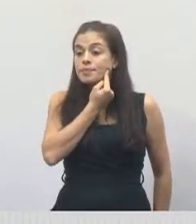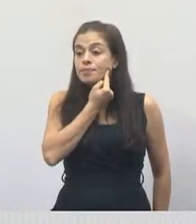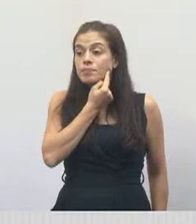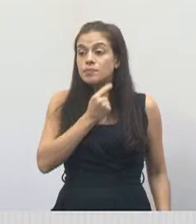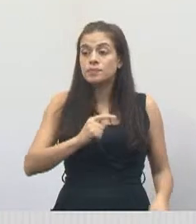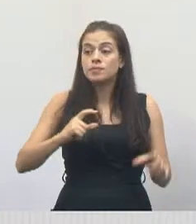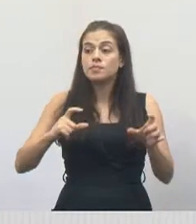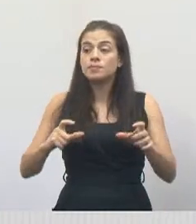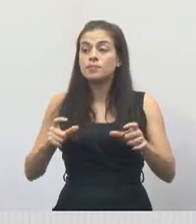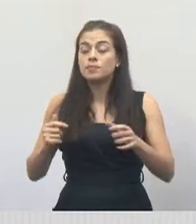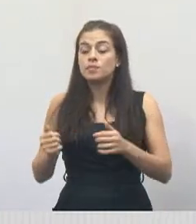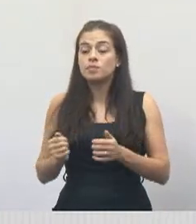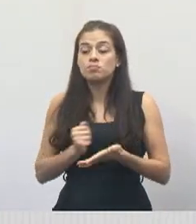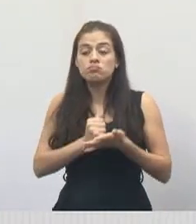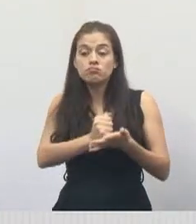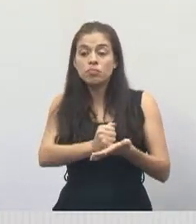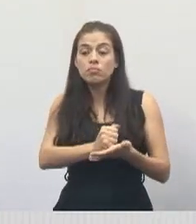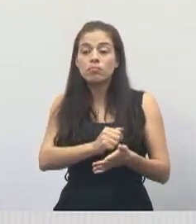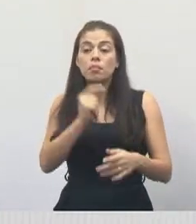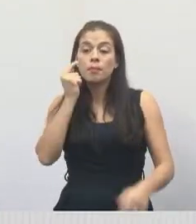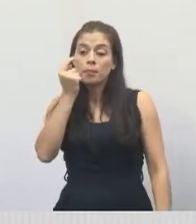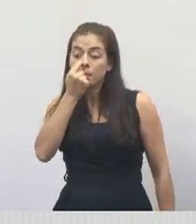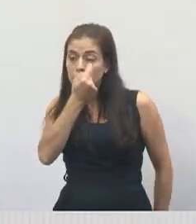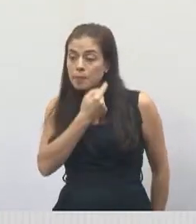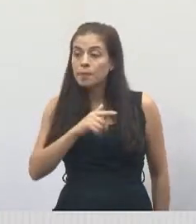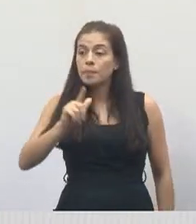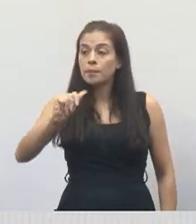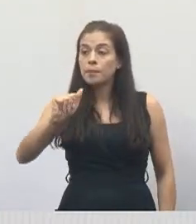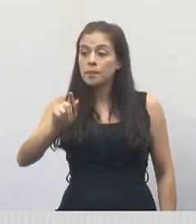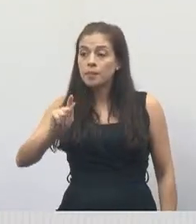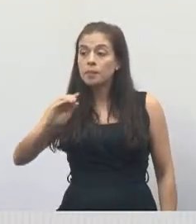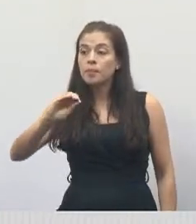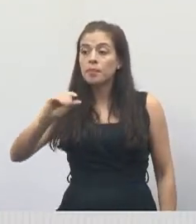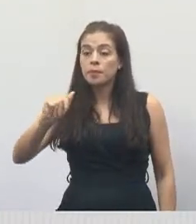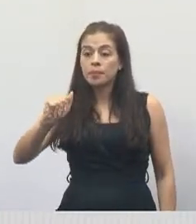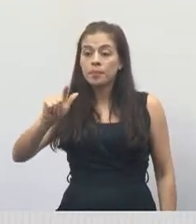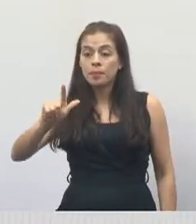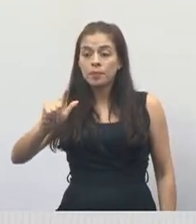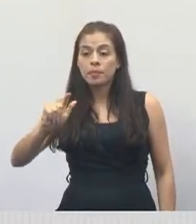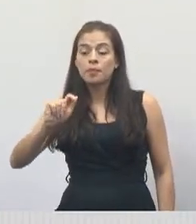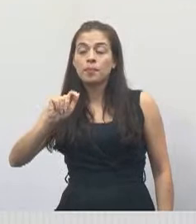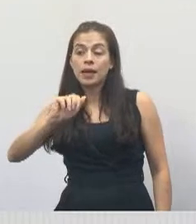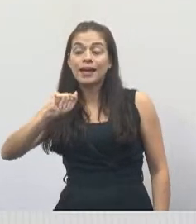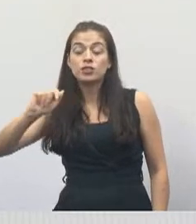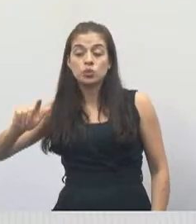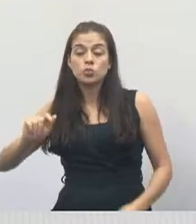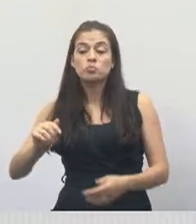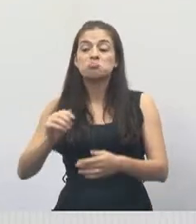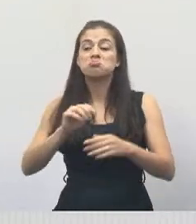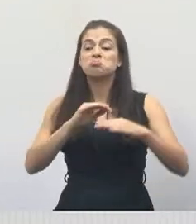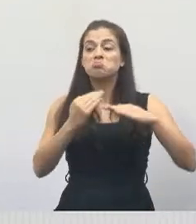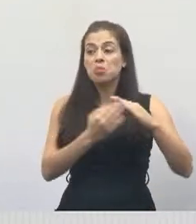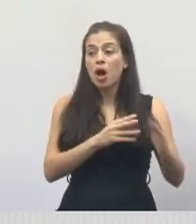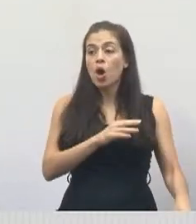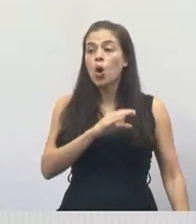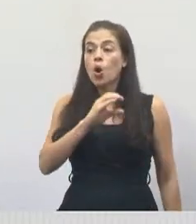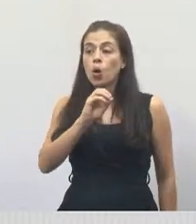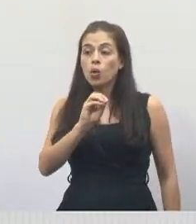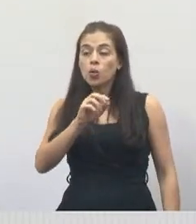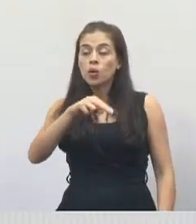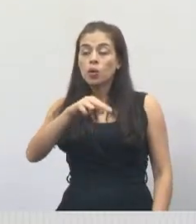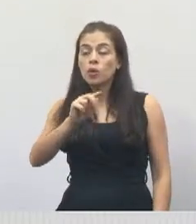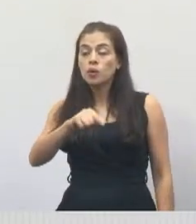o Parque Melua, Lagoa Azul, Lagoa Azul 2, Jardim Conquista, Bar de Vale e essa região.